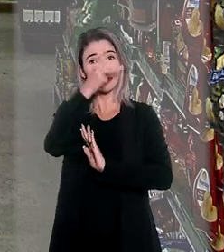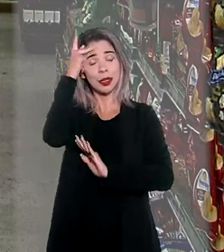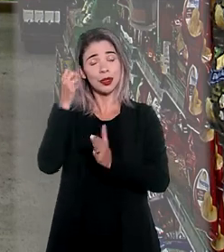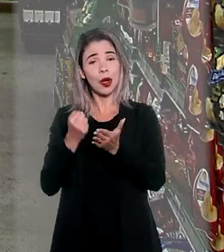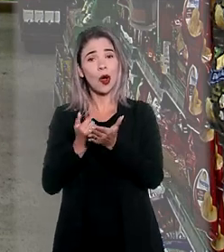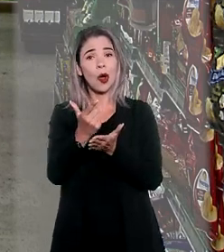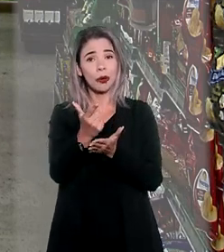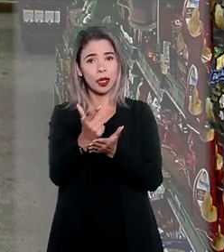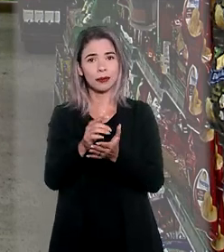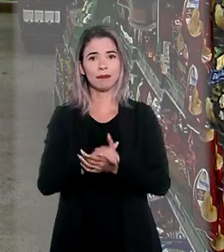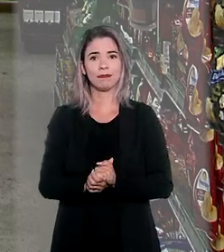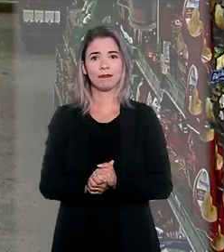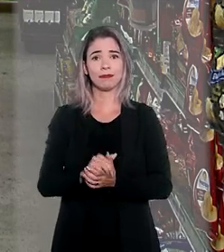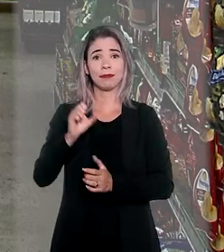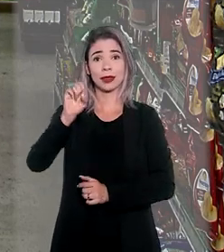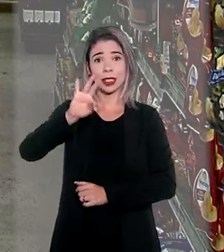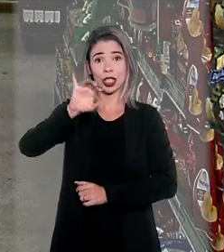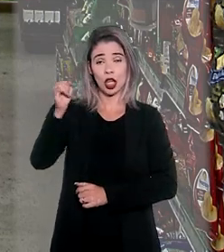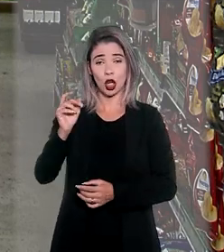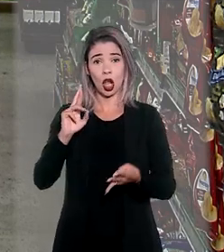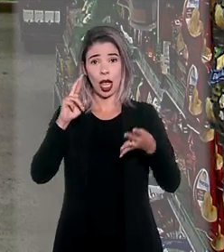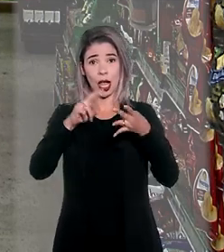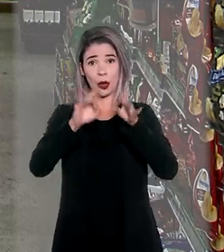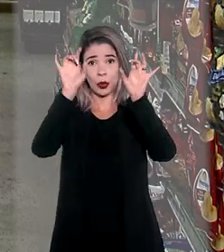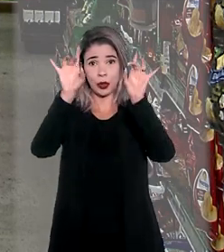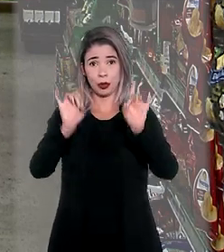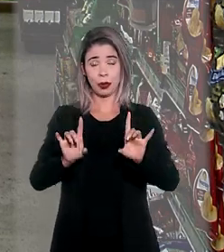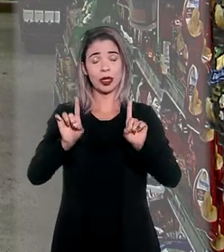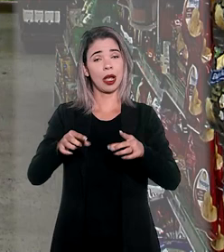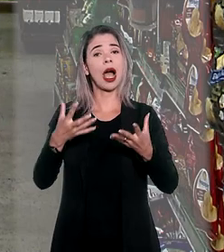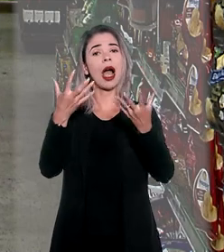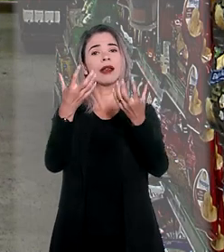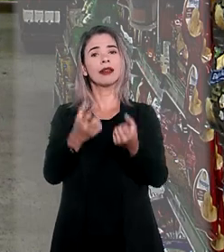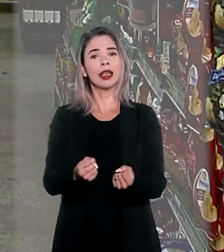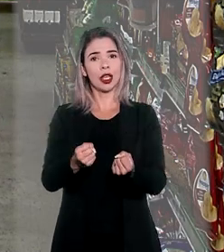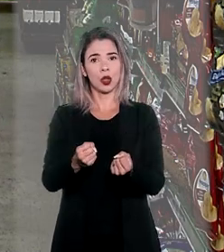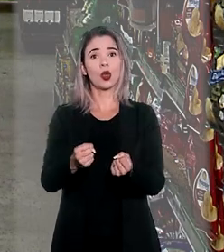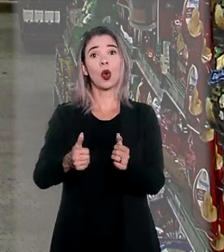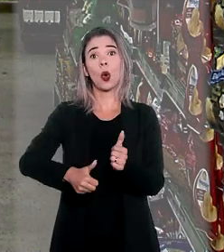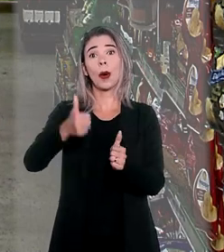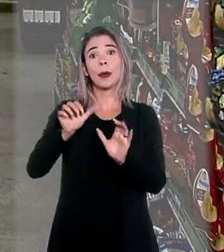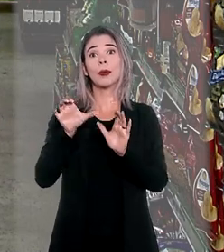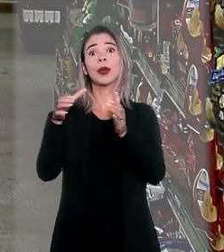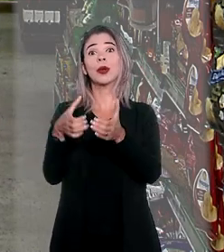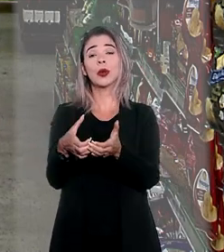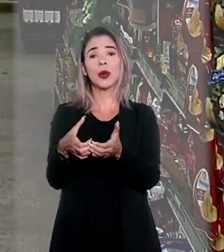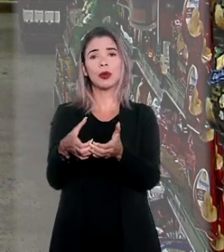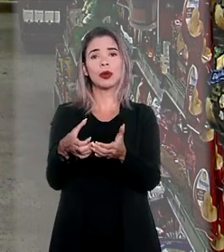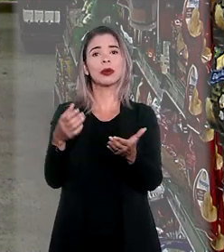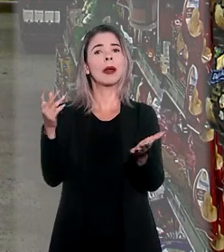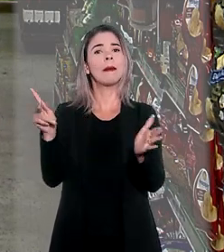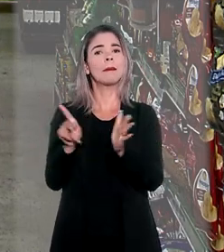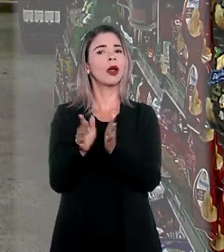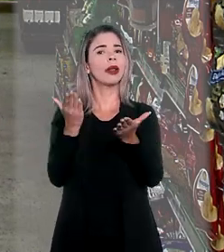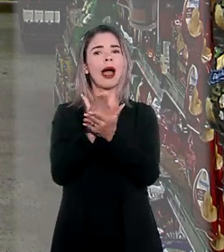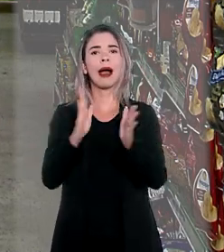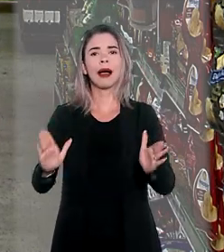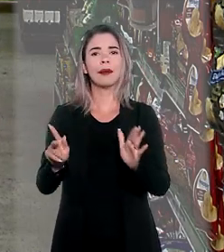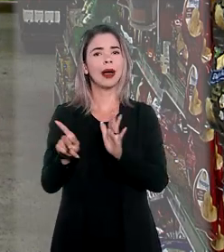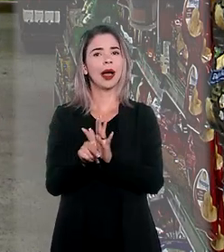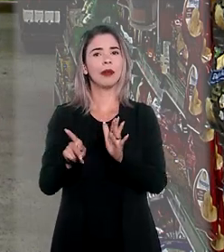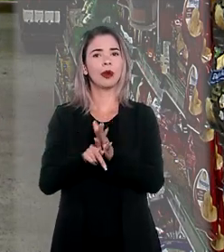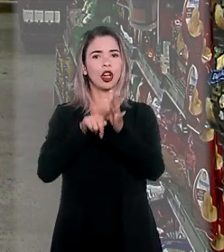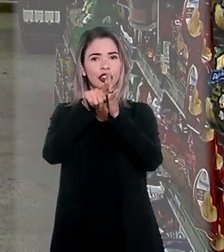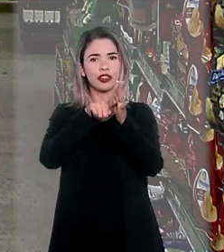comprador. No STJ, o recurso especial do varejista foi provido pela primeira turma para extinguir a